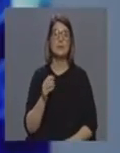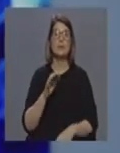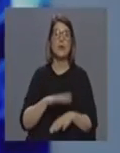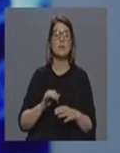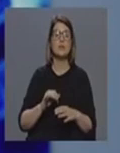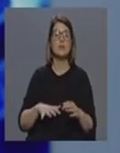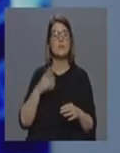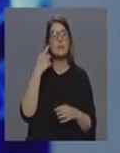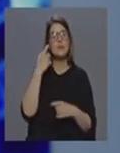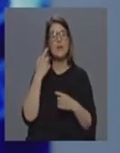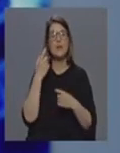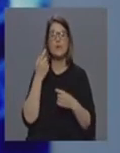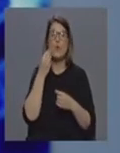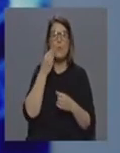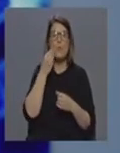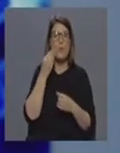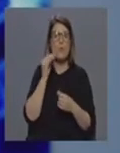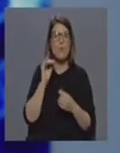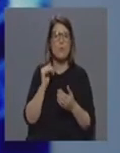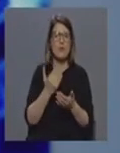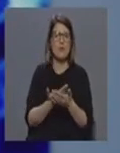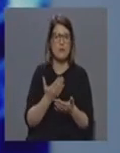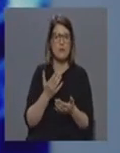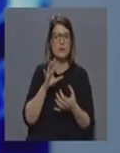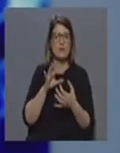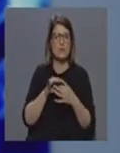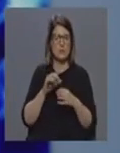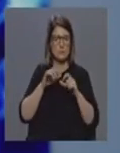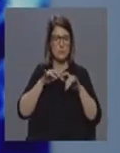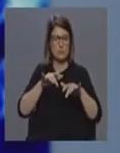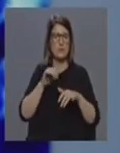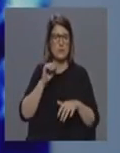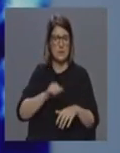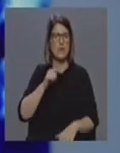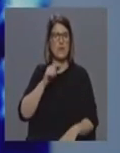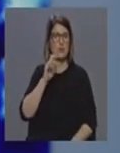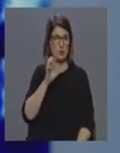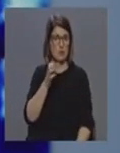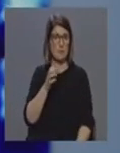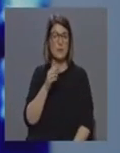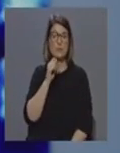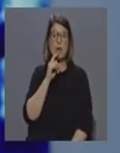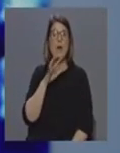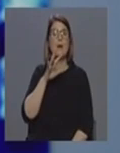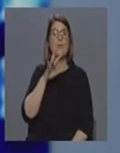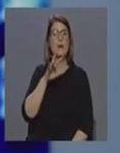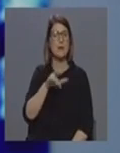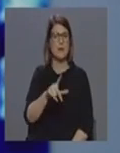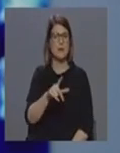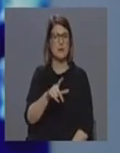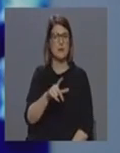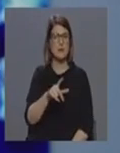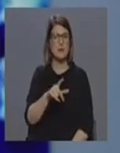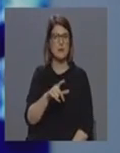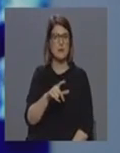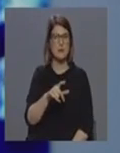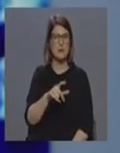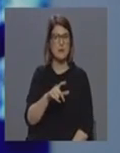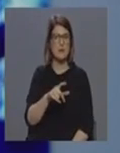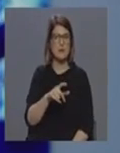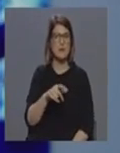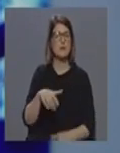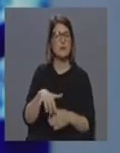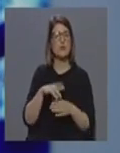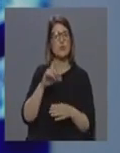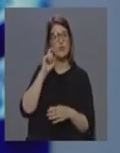cenários de impacto ao FIOCAB, entanto, aqui do surto na região. E, muito provavelmente, amanhã iremos redefinir também o nosso caso